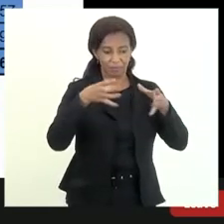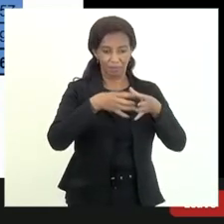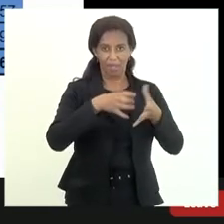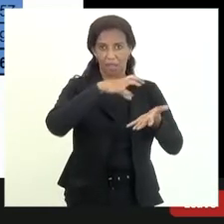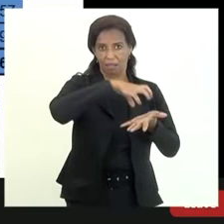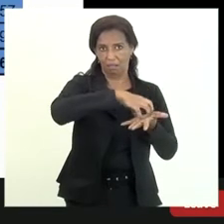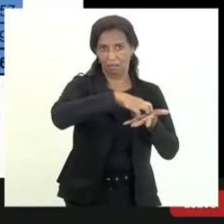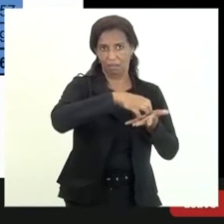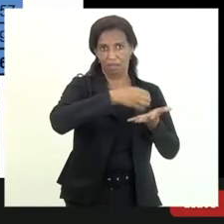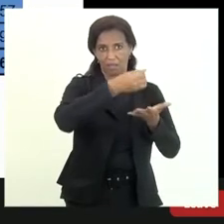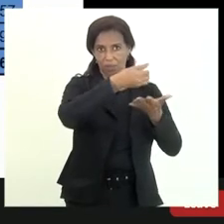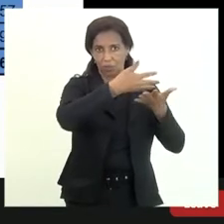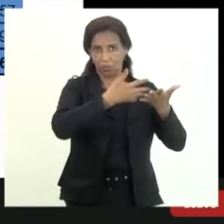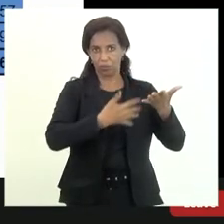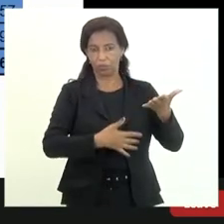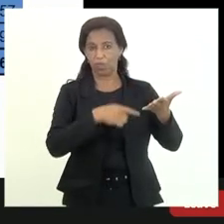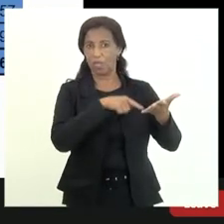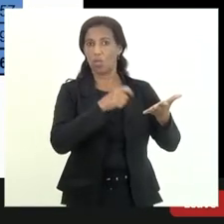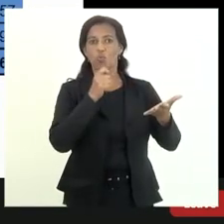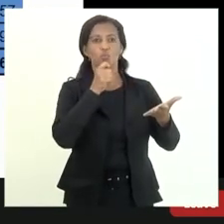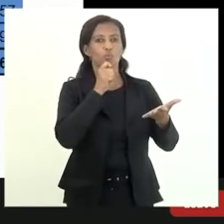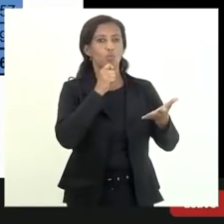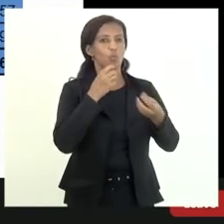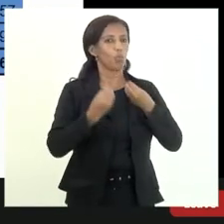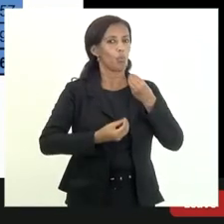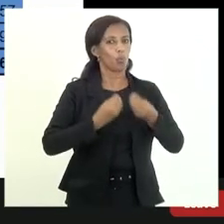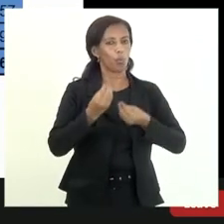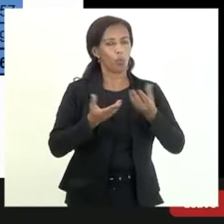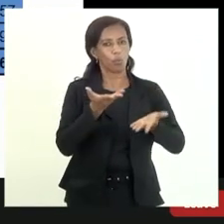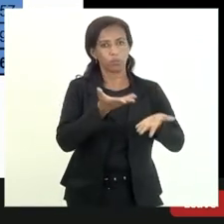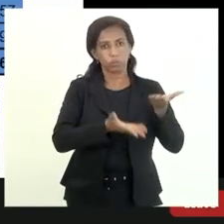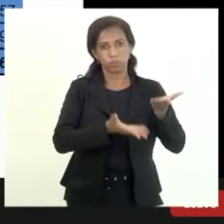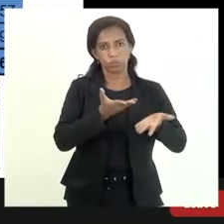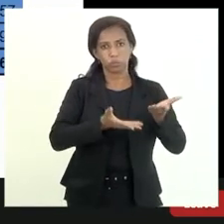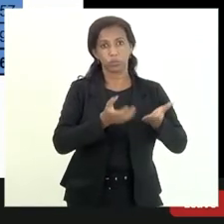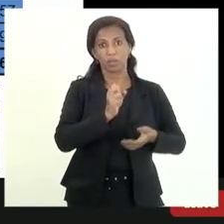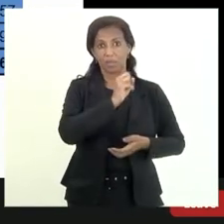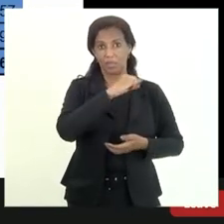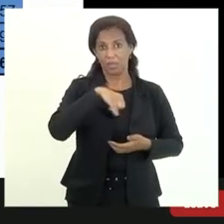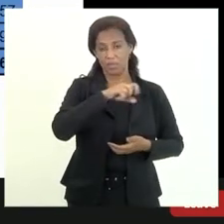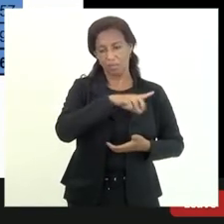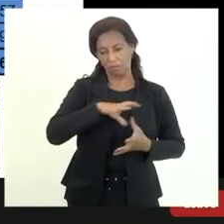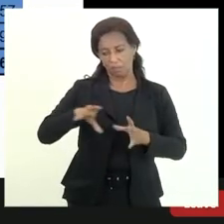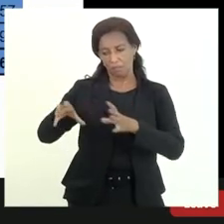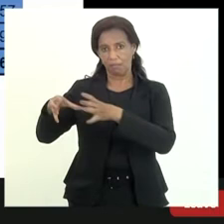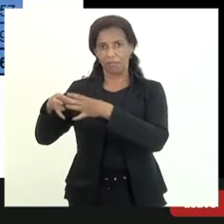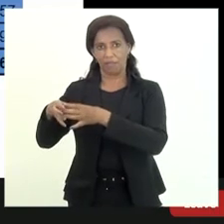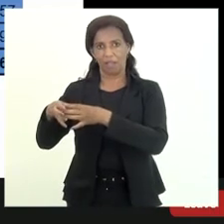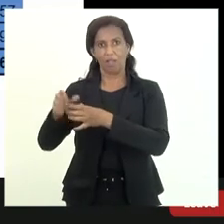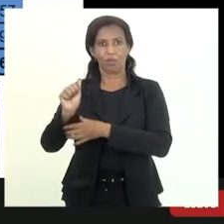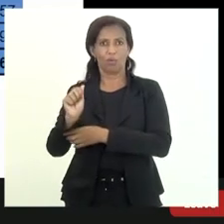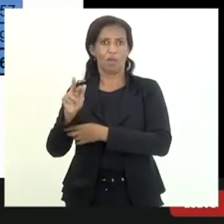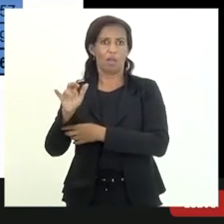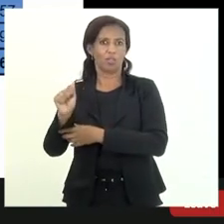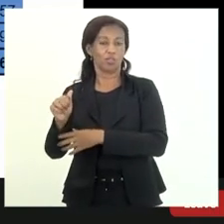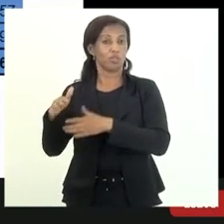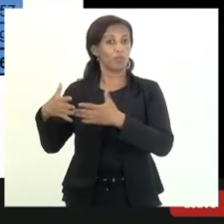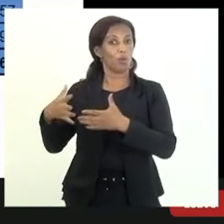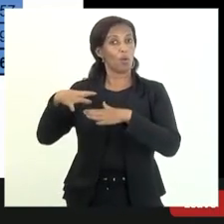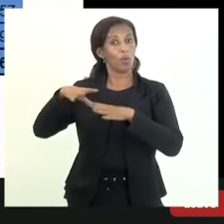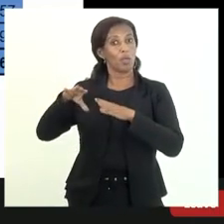categoria eles teriam eles não teriam que figurar no balanço e sim ficar lá no ativo contingente em contas